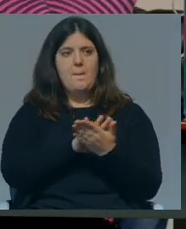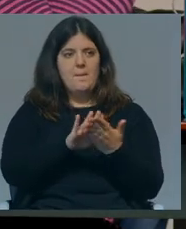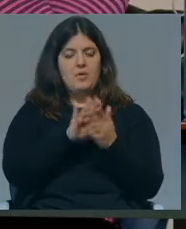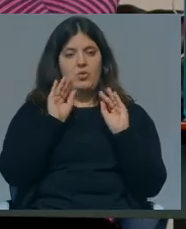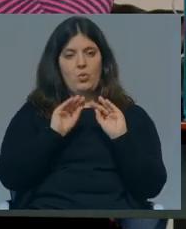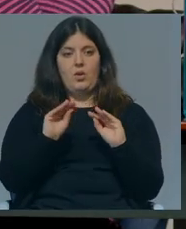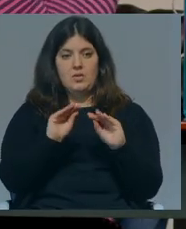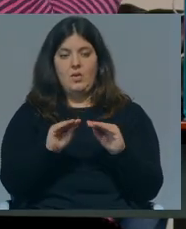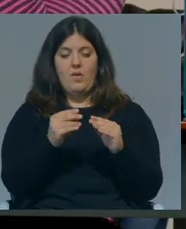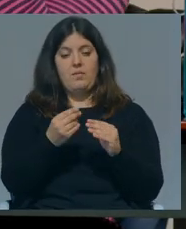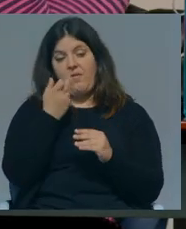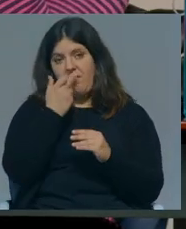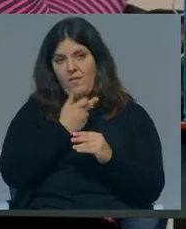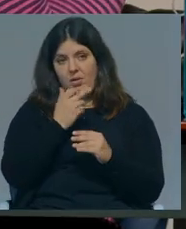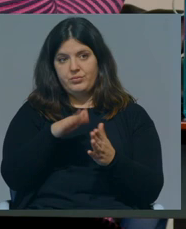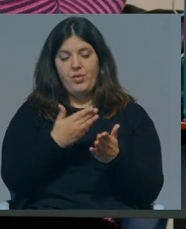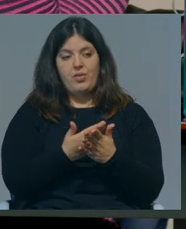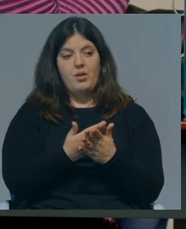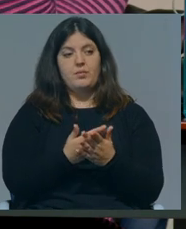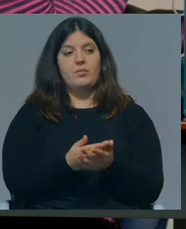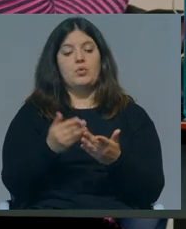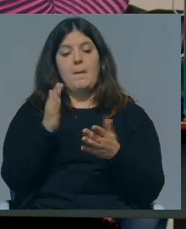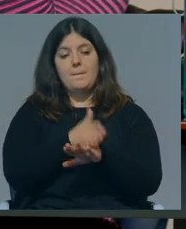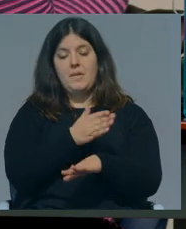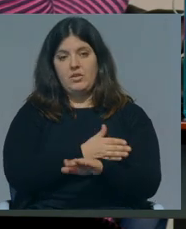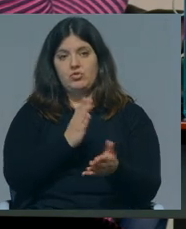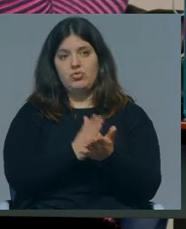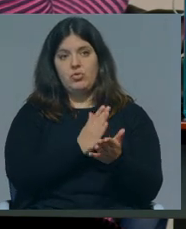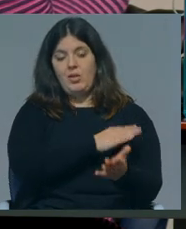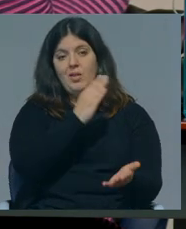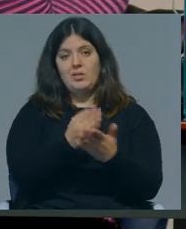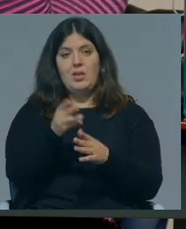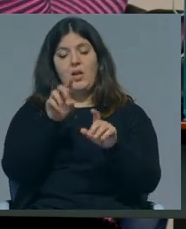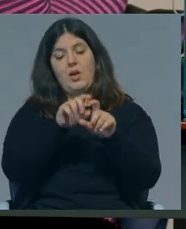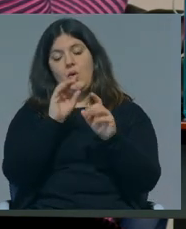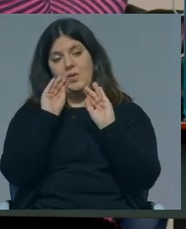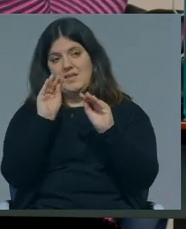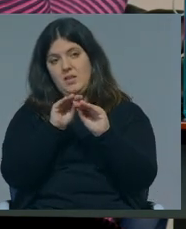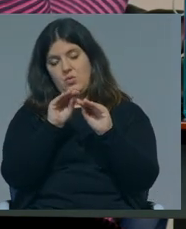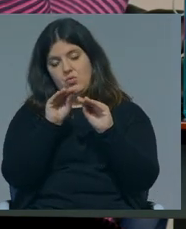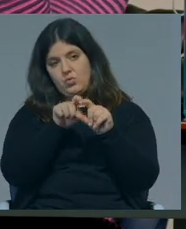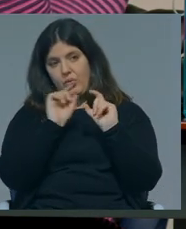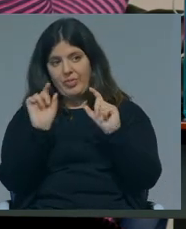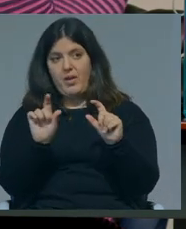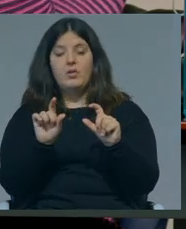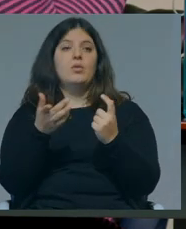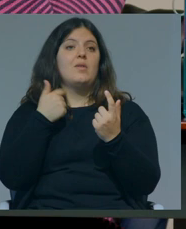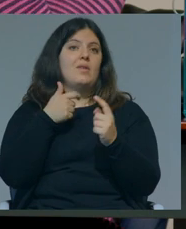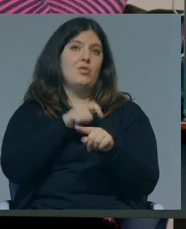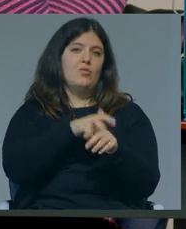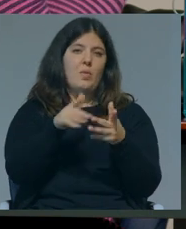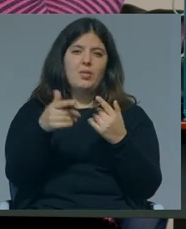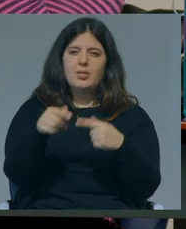educação estão fragilizadas, quer desde a educação pré-escolar até ao ensino secundário e neste momento temos